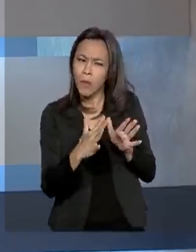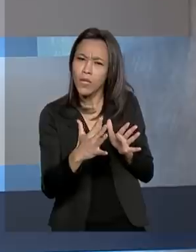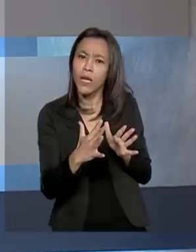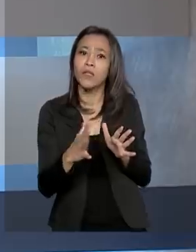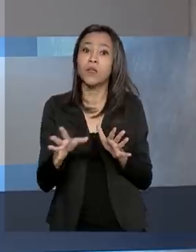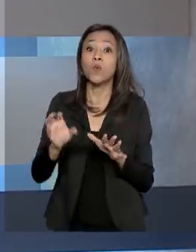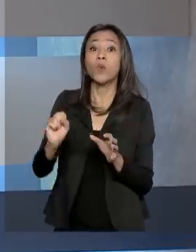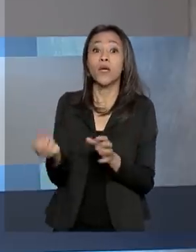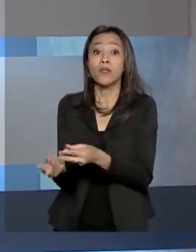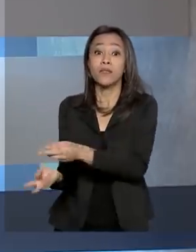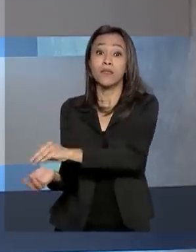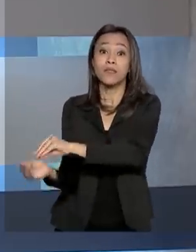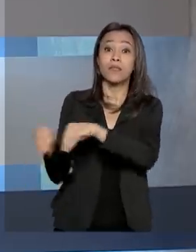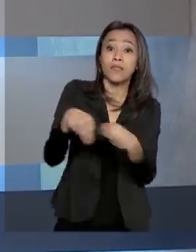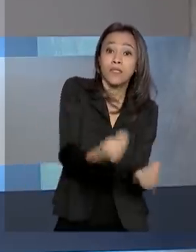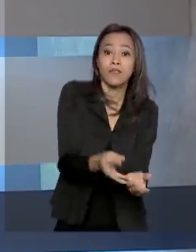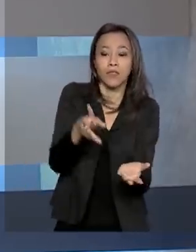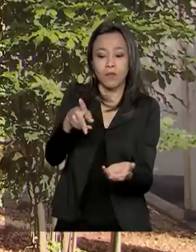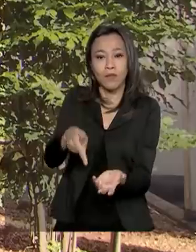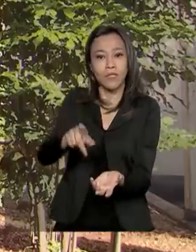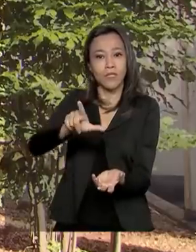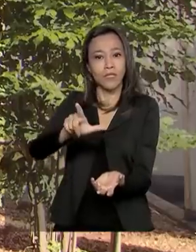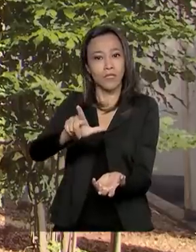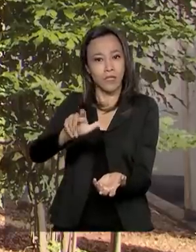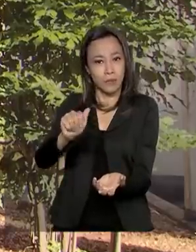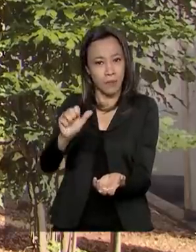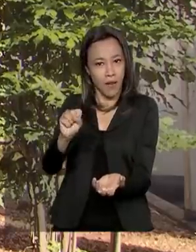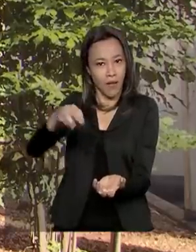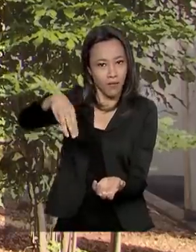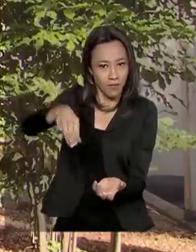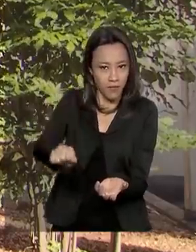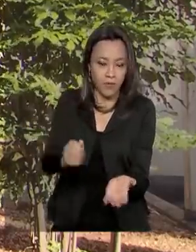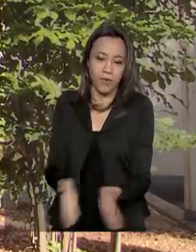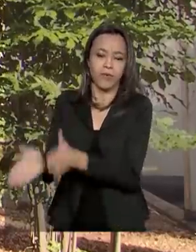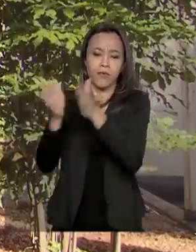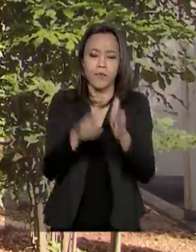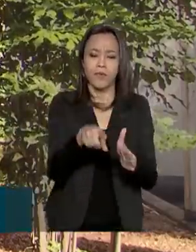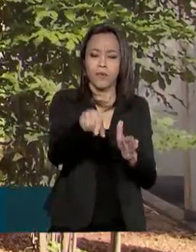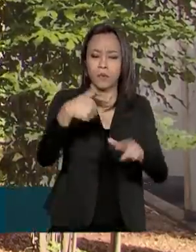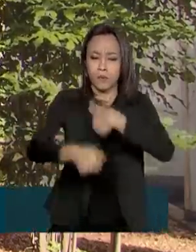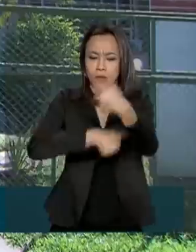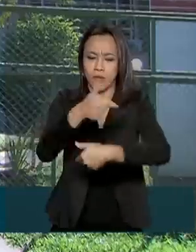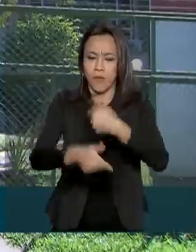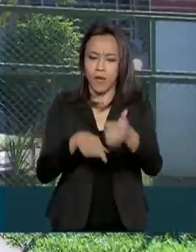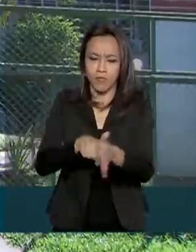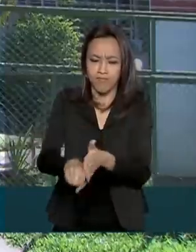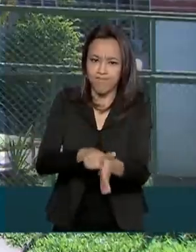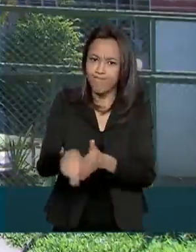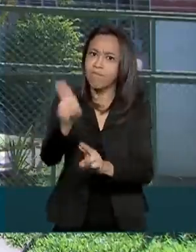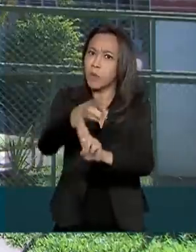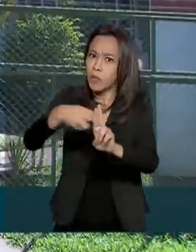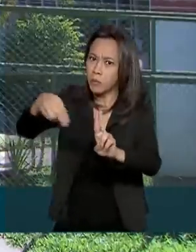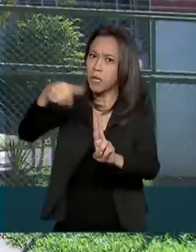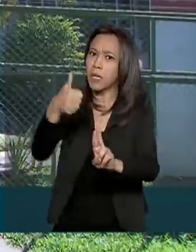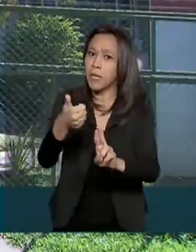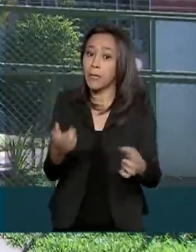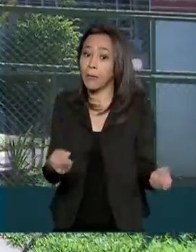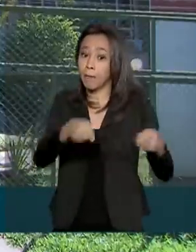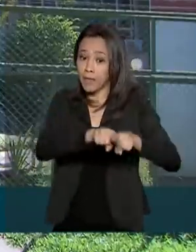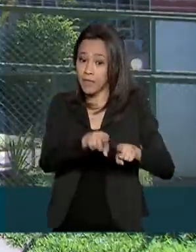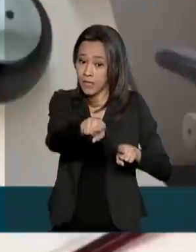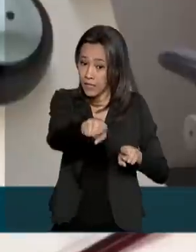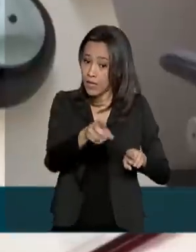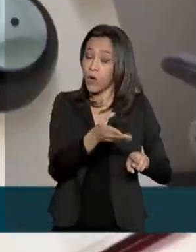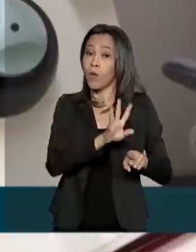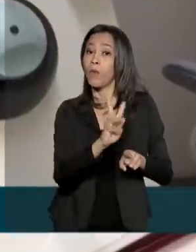plasma de quem já está curado. O trabalho desenvolvido pela UNB, em parceria com Hemocentro de